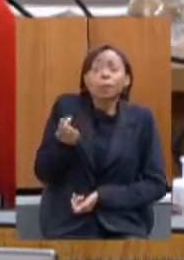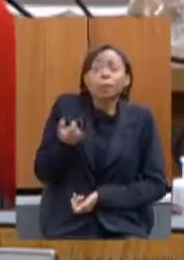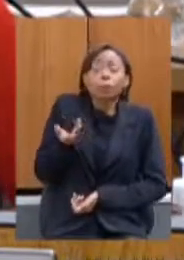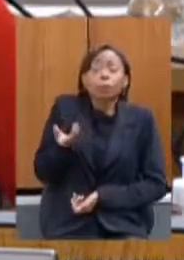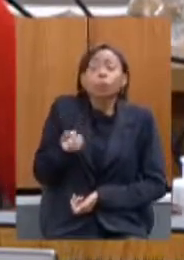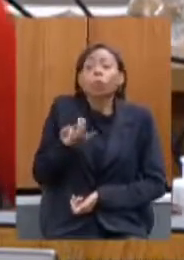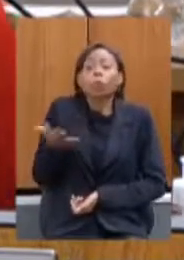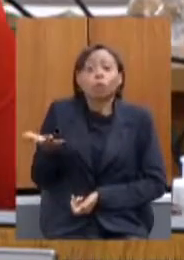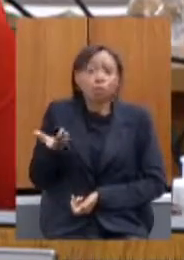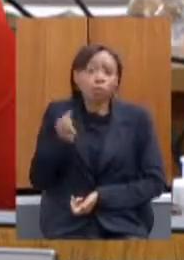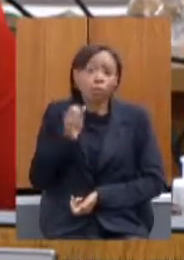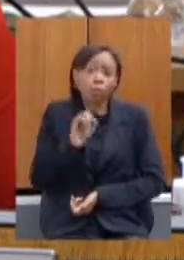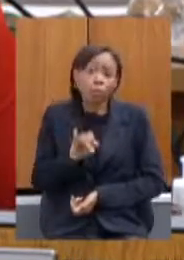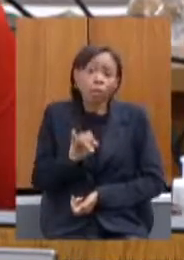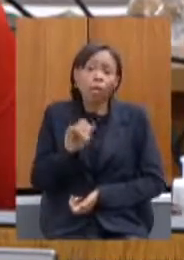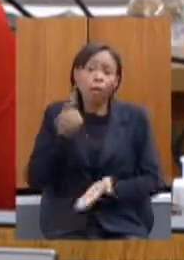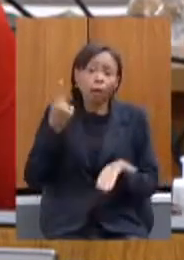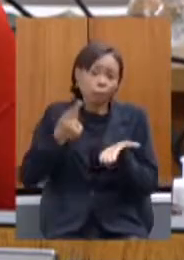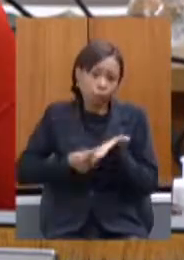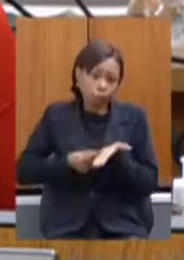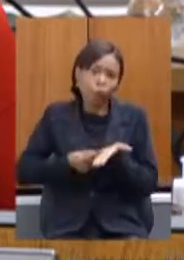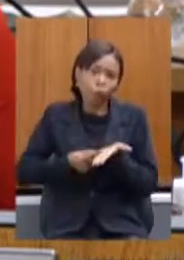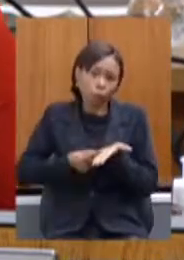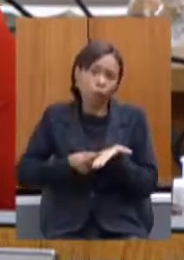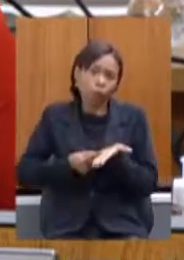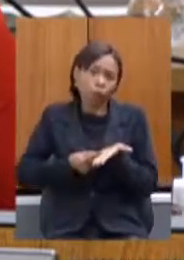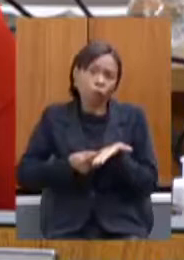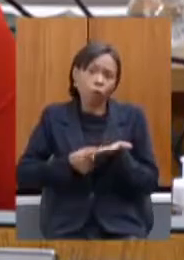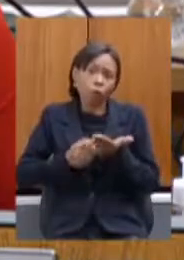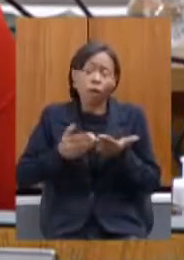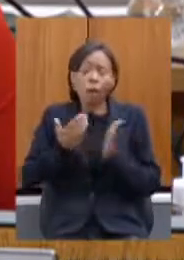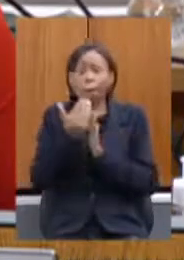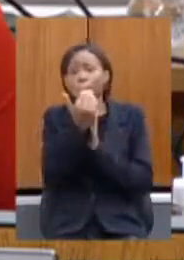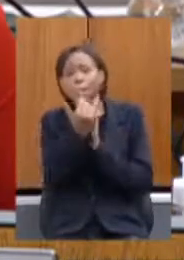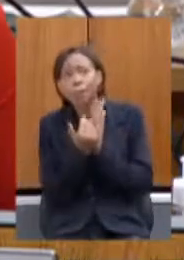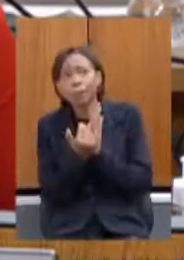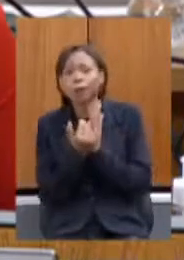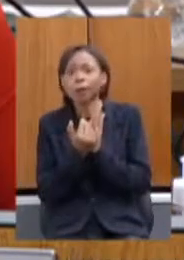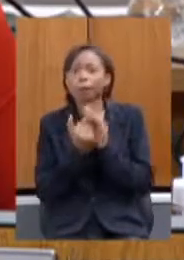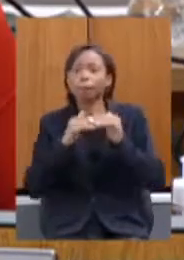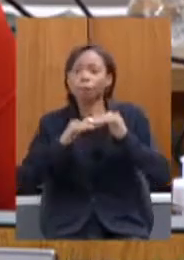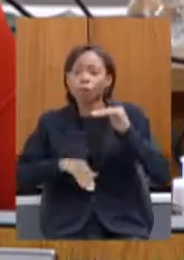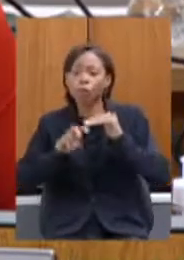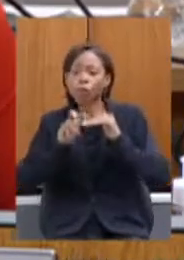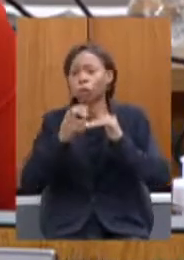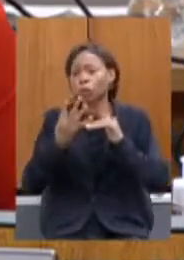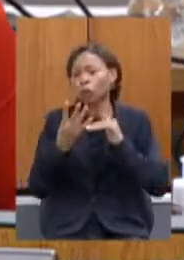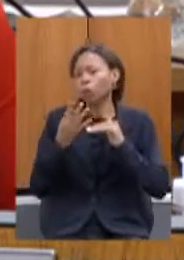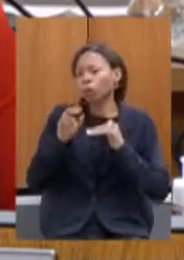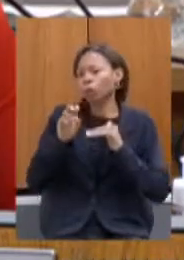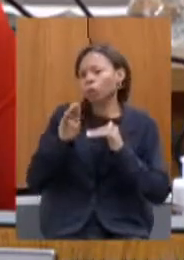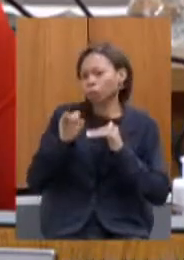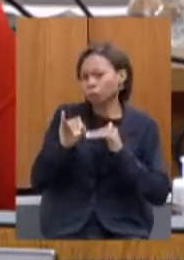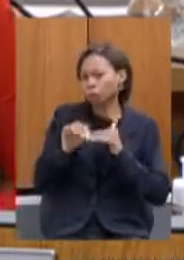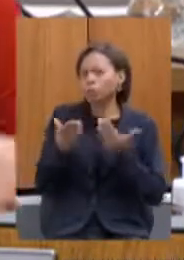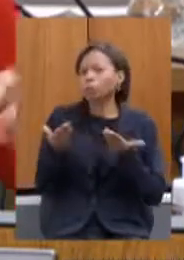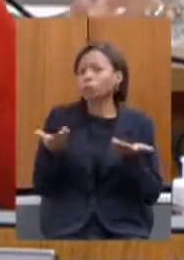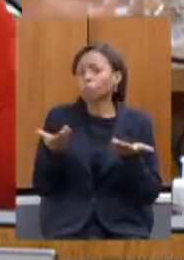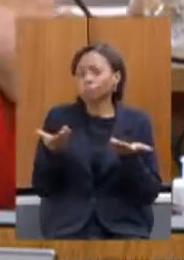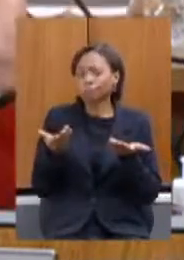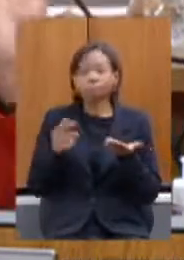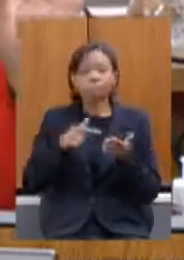se o acordo for firmado em valores menores do que 54 bilhões de reais uma última pergunta